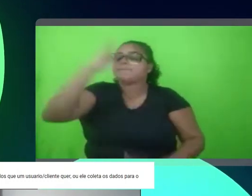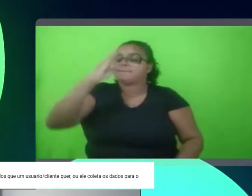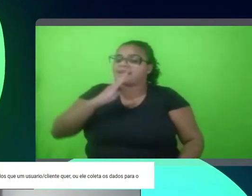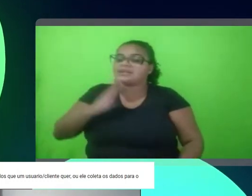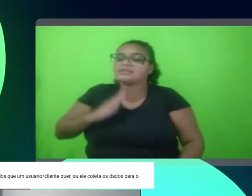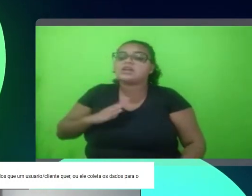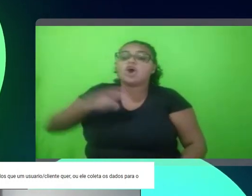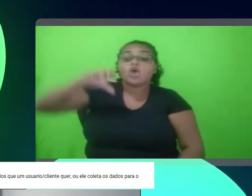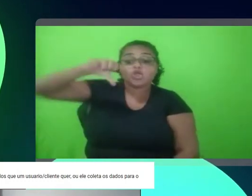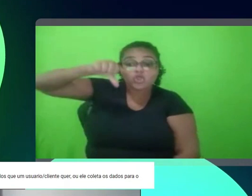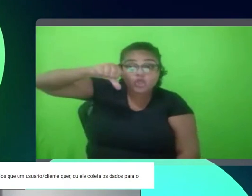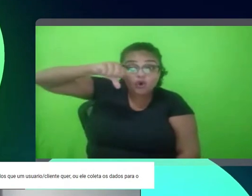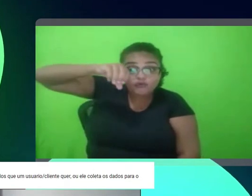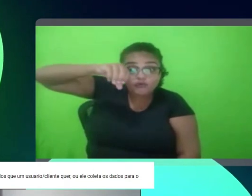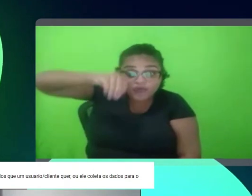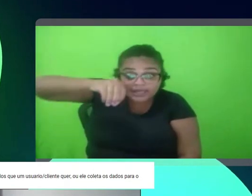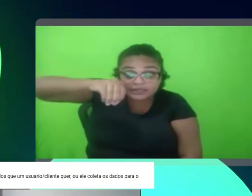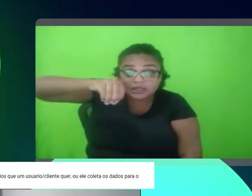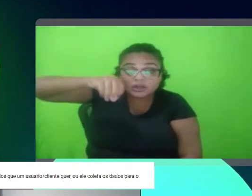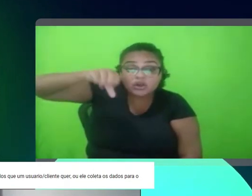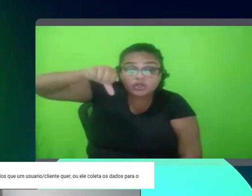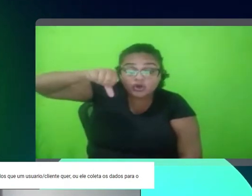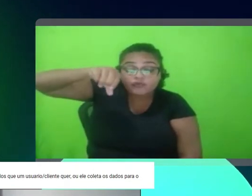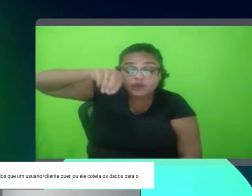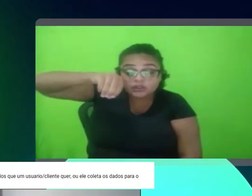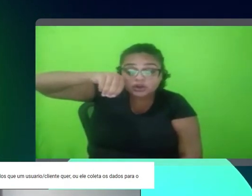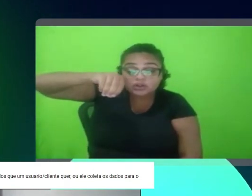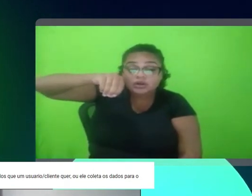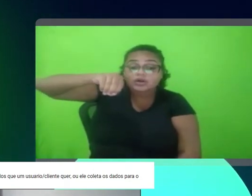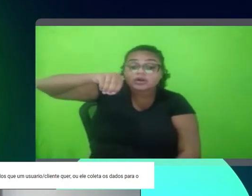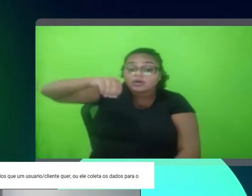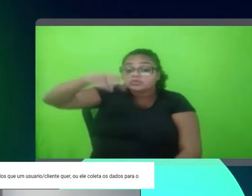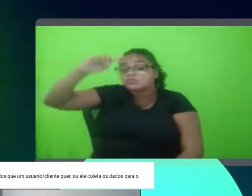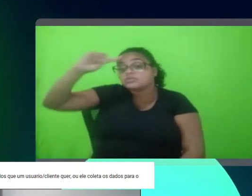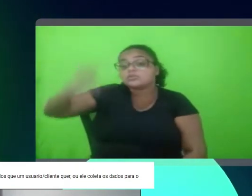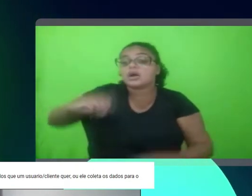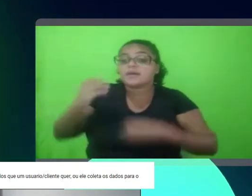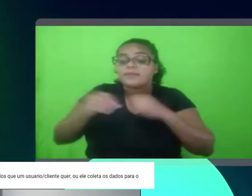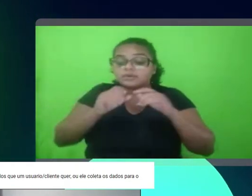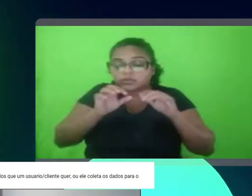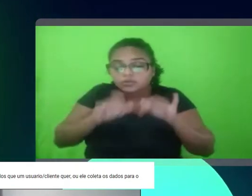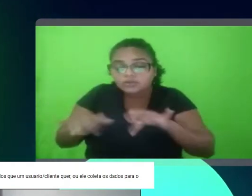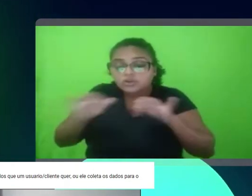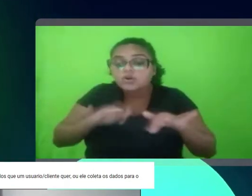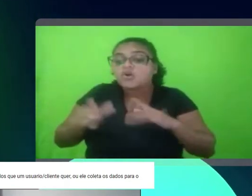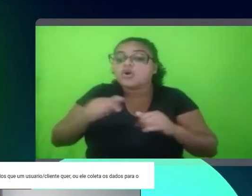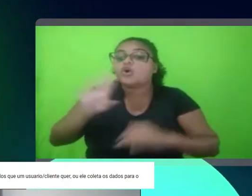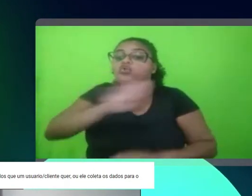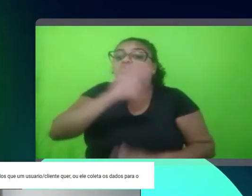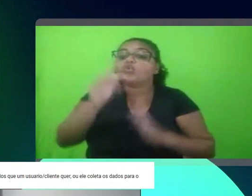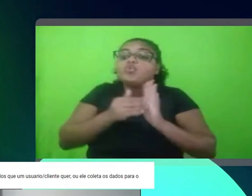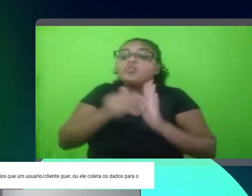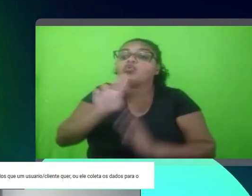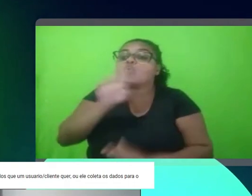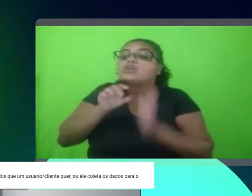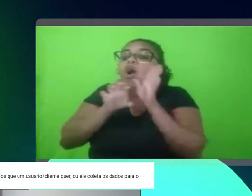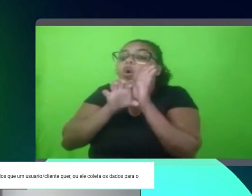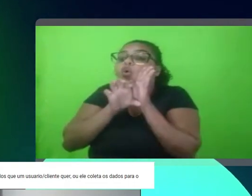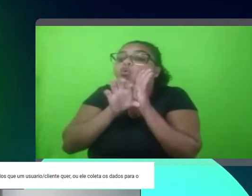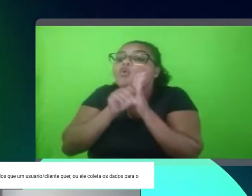no Brasil, se não me engano, é 99% Google, acho que tirando minha avó, coitada, que não sabe tirar o Bing do notebook dela, todo mundo usa o Google.